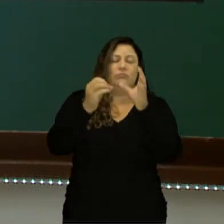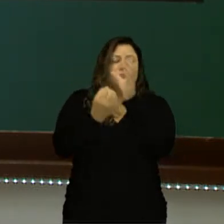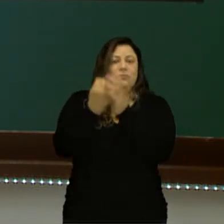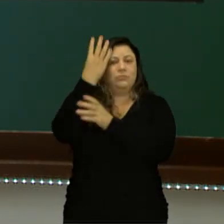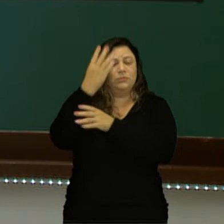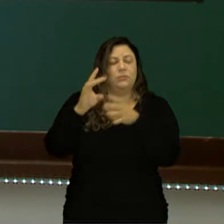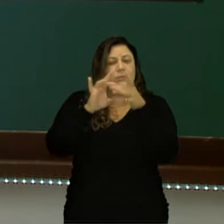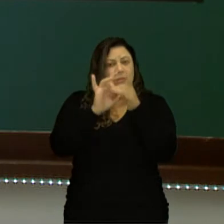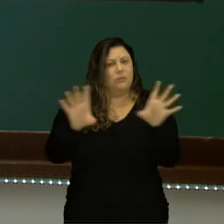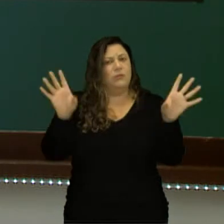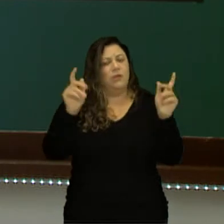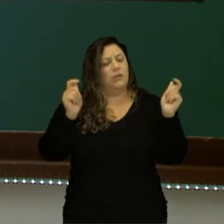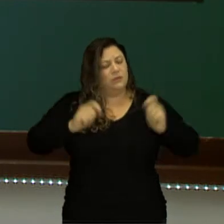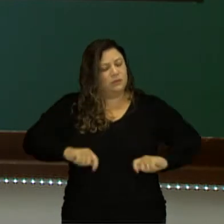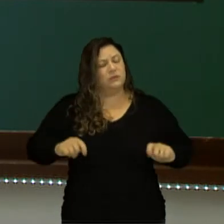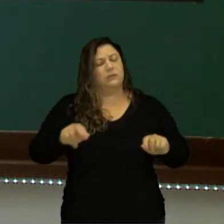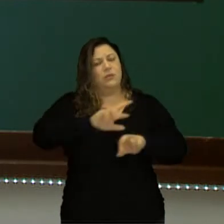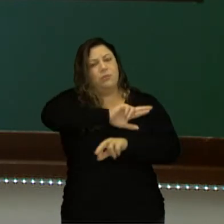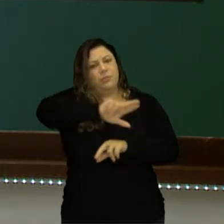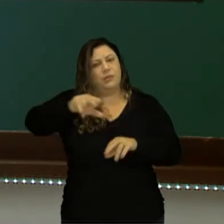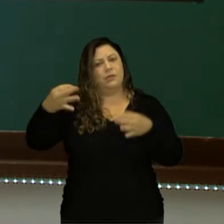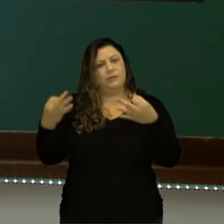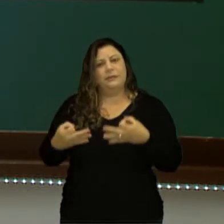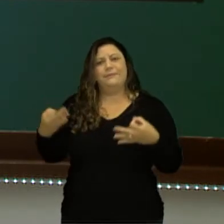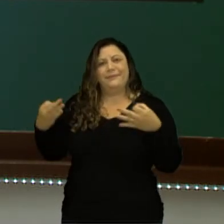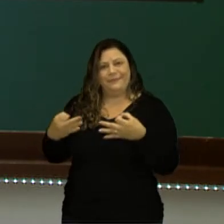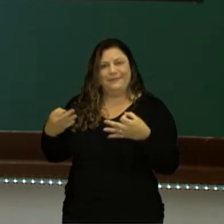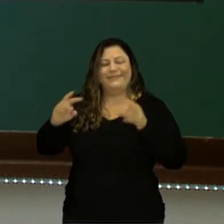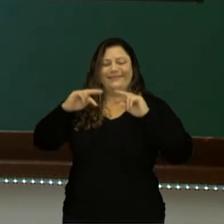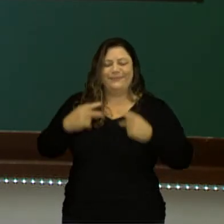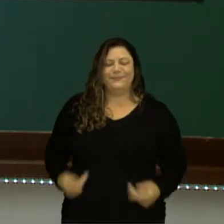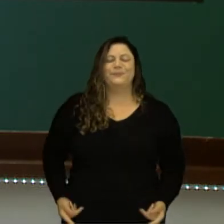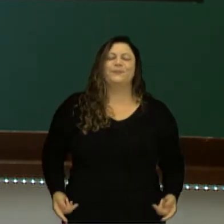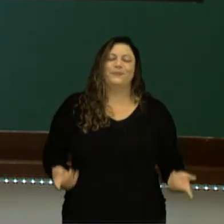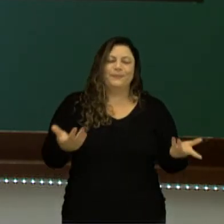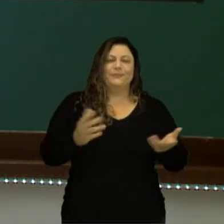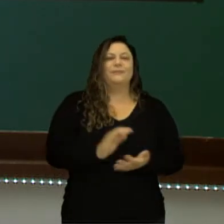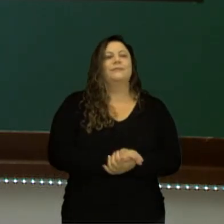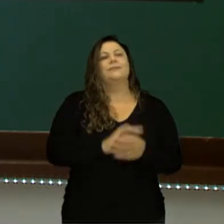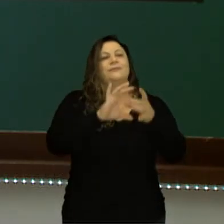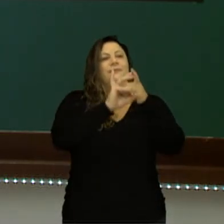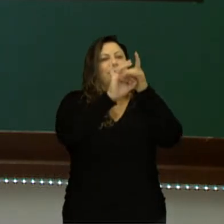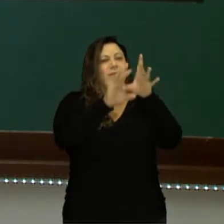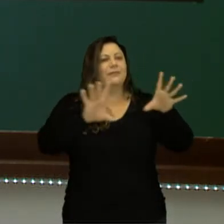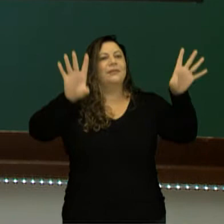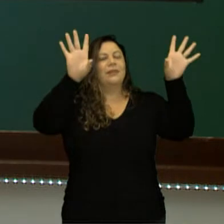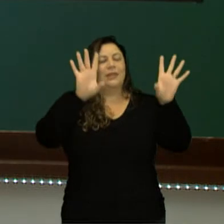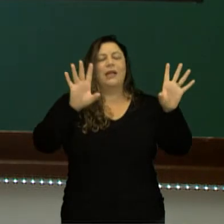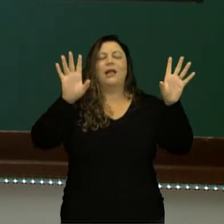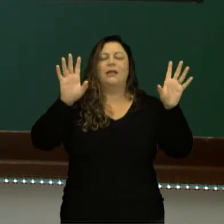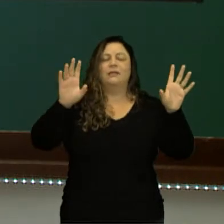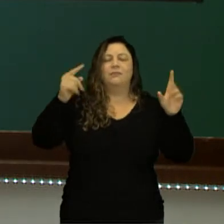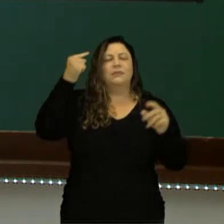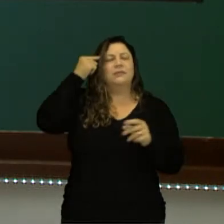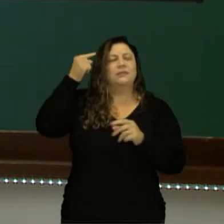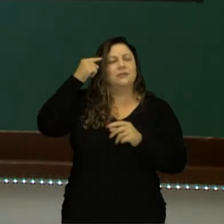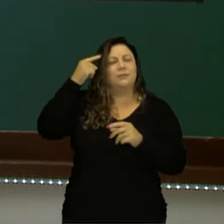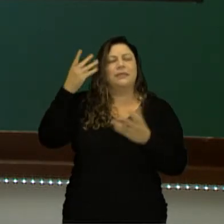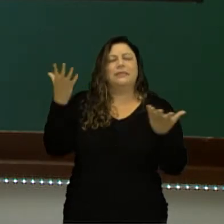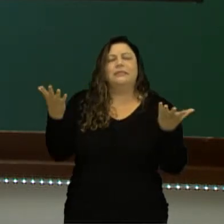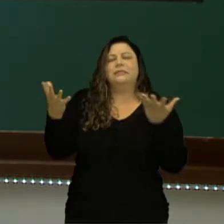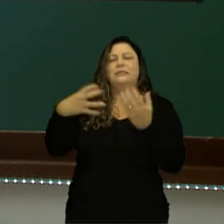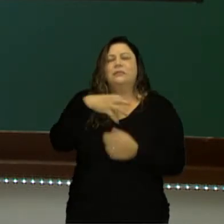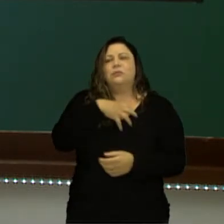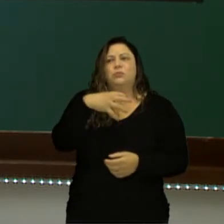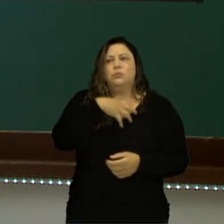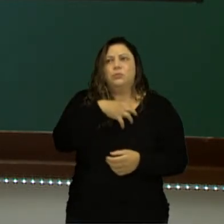faz parte também da perfeição humana. A liberdade aí, então por Agostinho, é pensada no sentido de